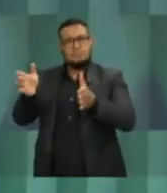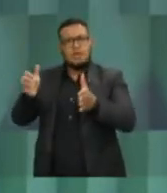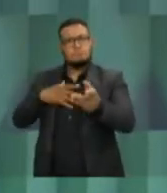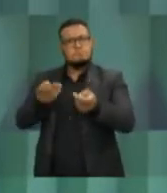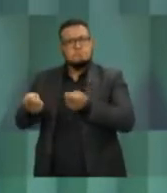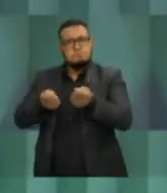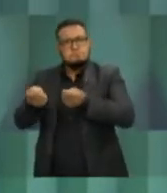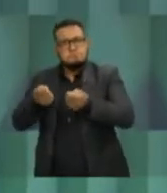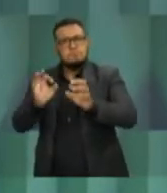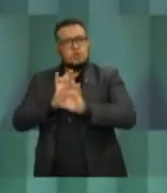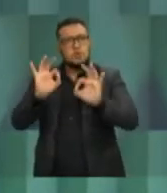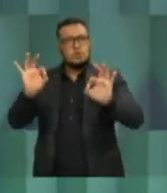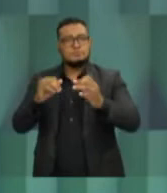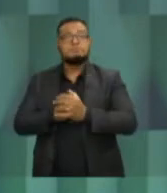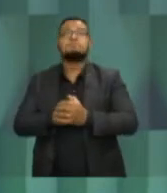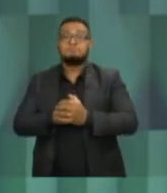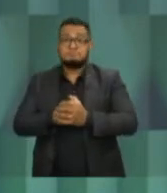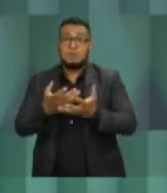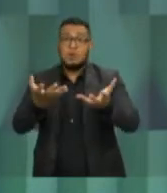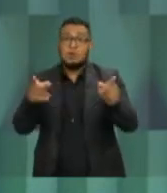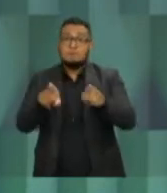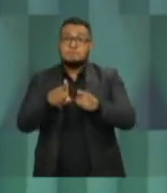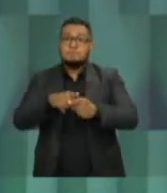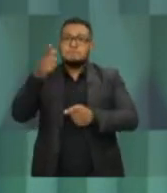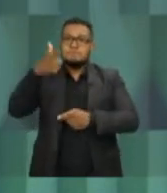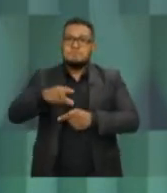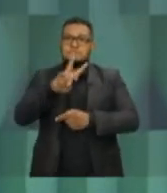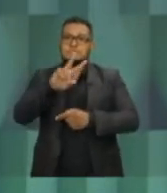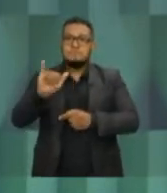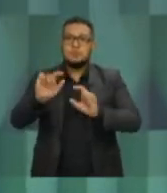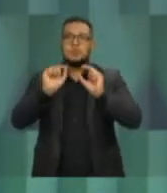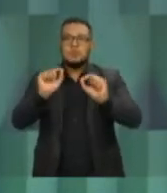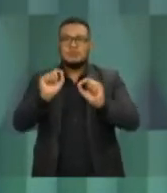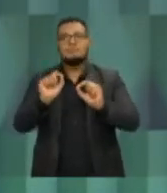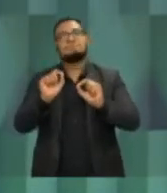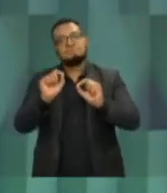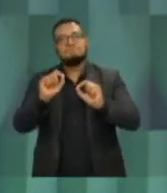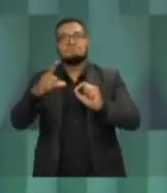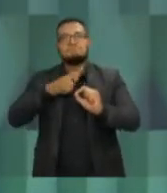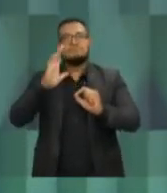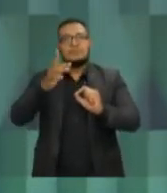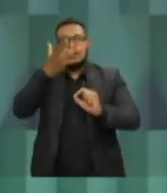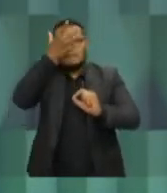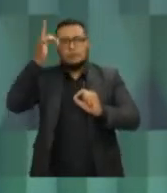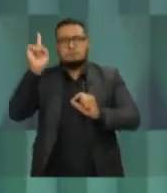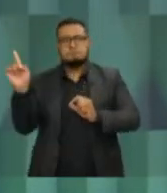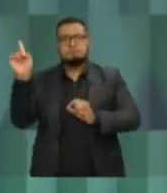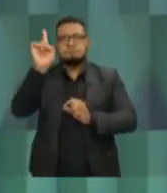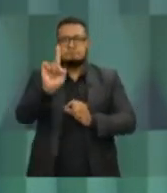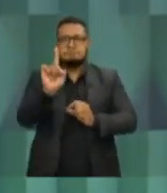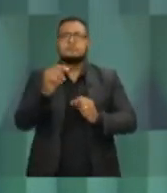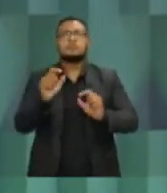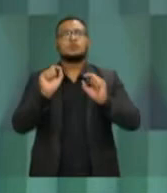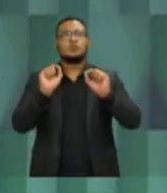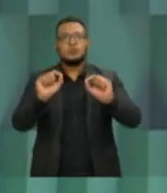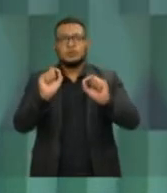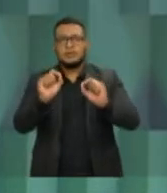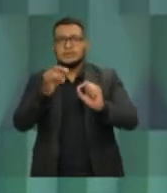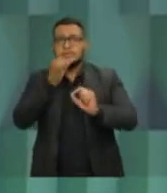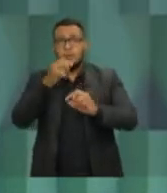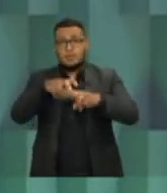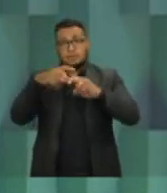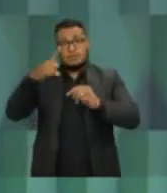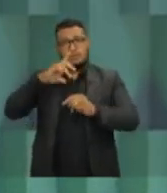Identificamos potencialidades da cidade para algumas áreas, desafios e necessidades por outras. Então, de fato, discutir o